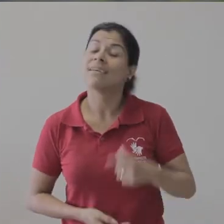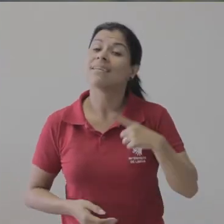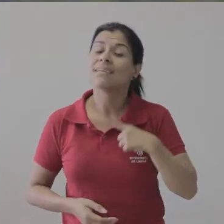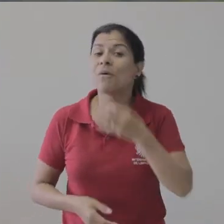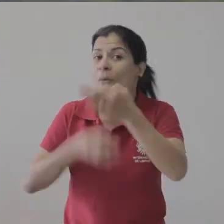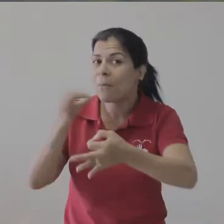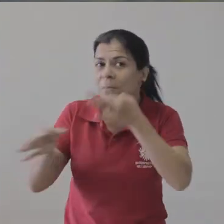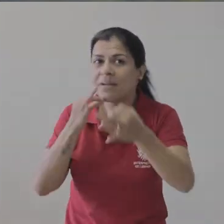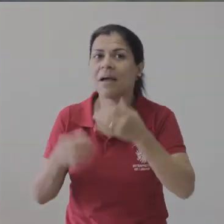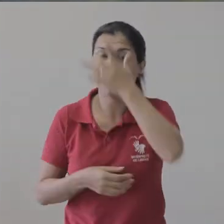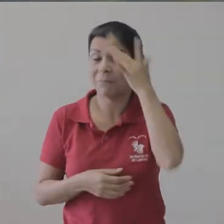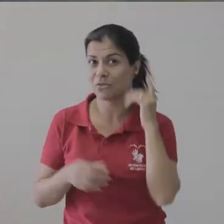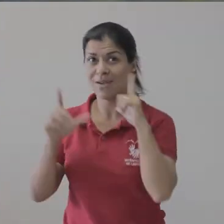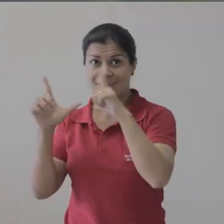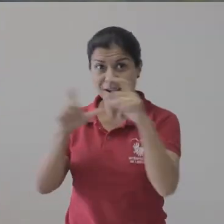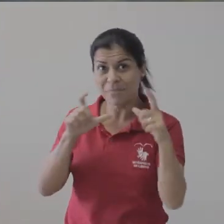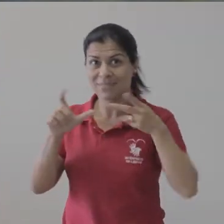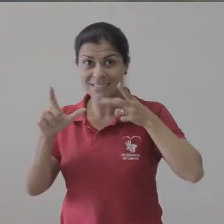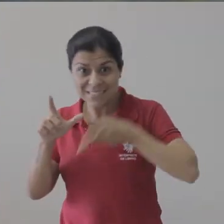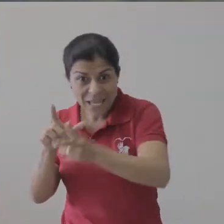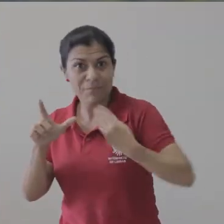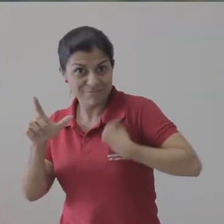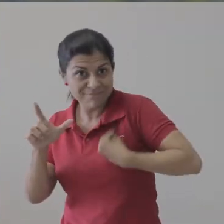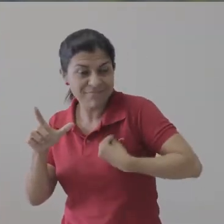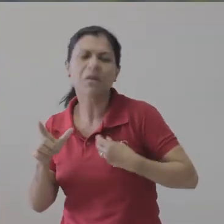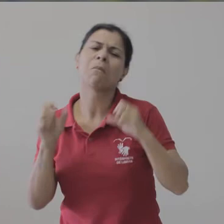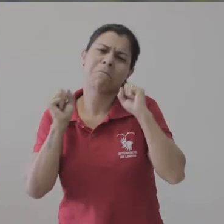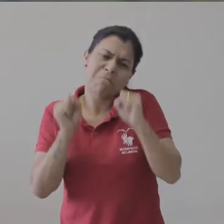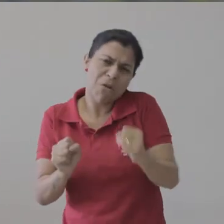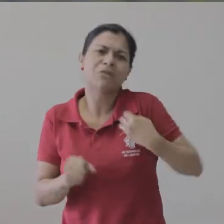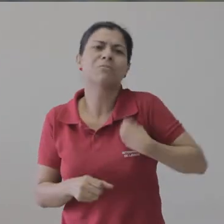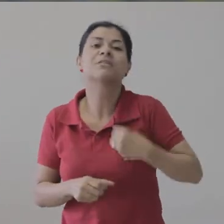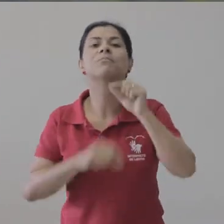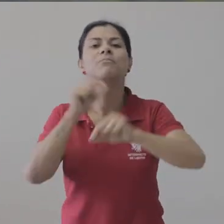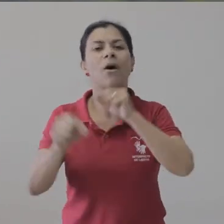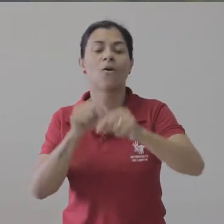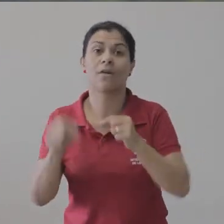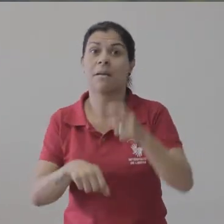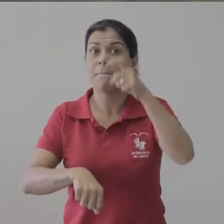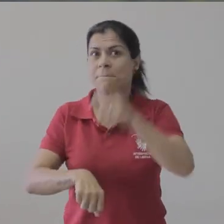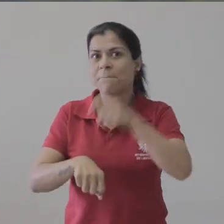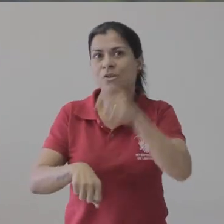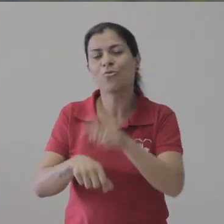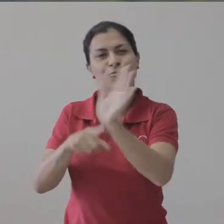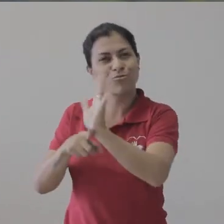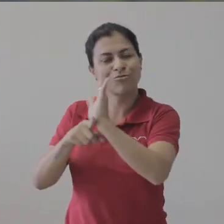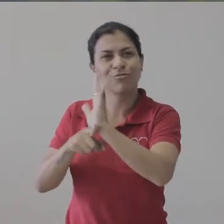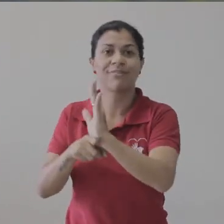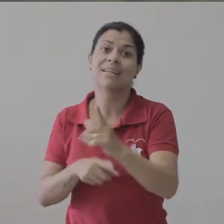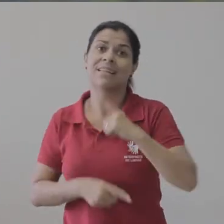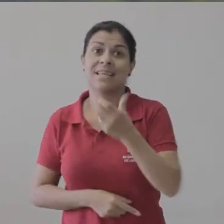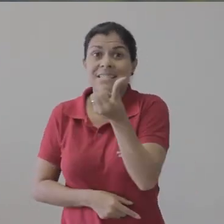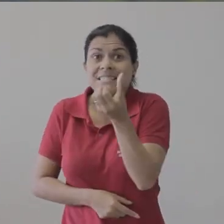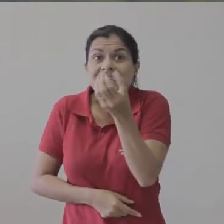E agora uma dica para quem está sempre com a câmera na mão. Que tal participar do primeiro Festival do Minuto? O evento é um festival de